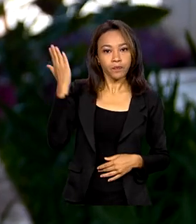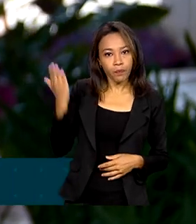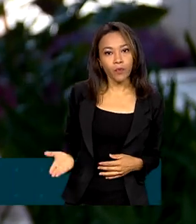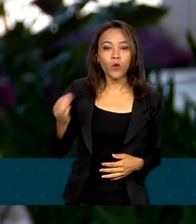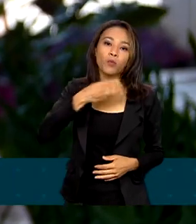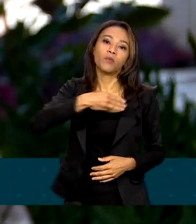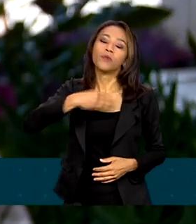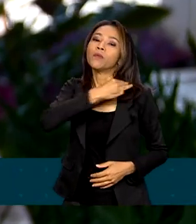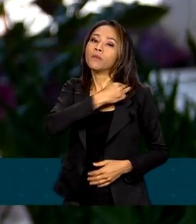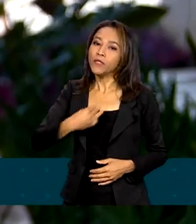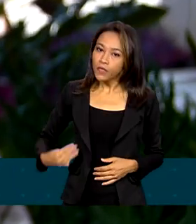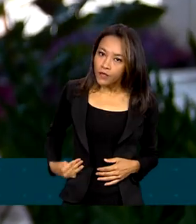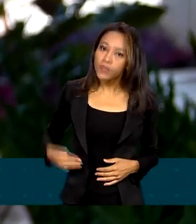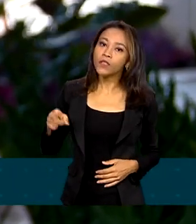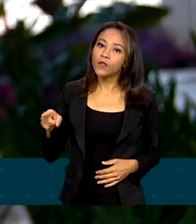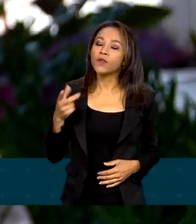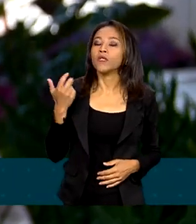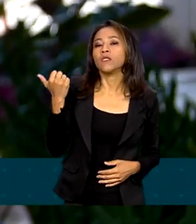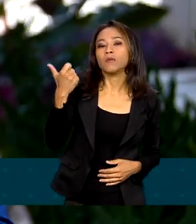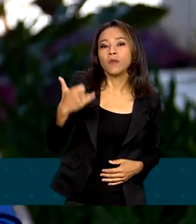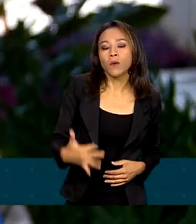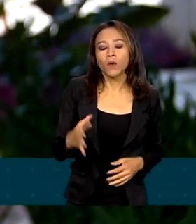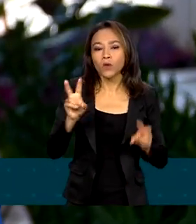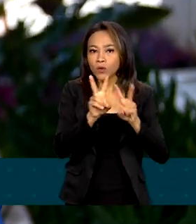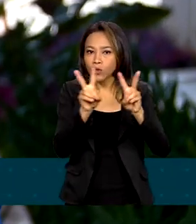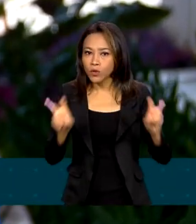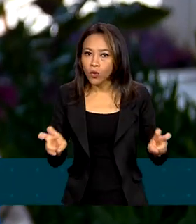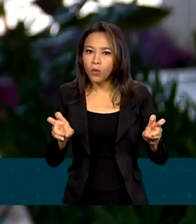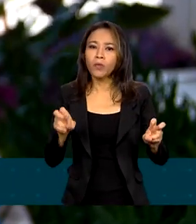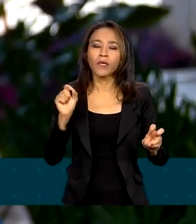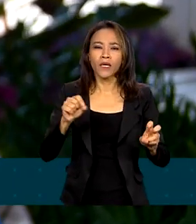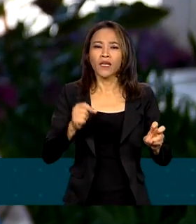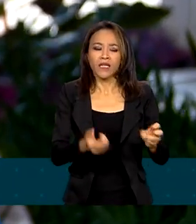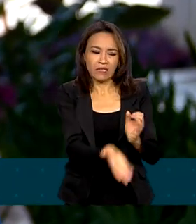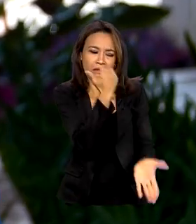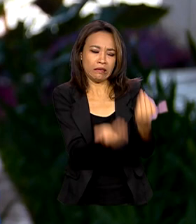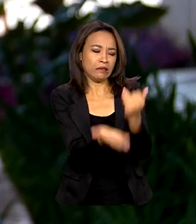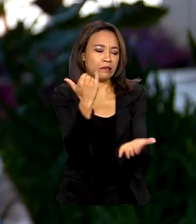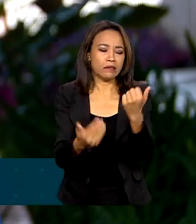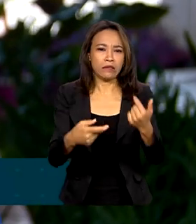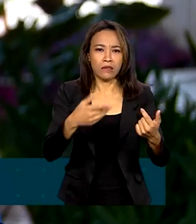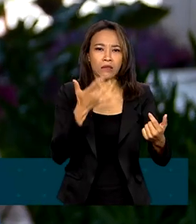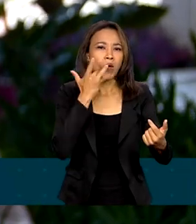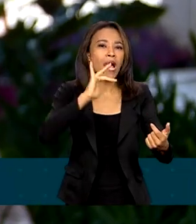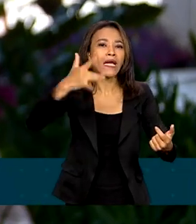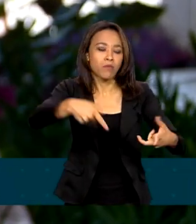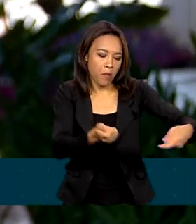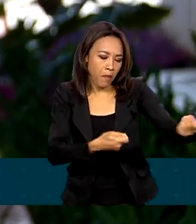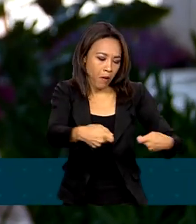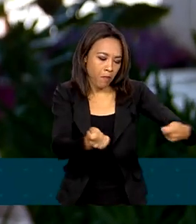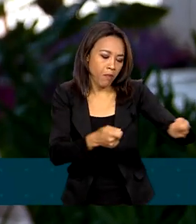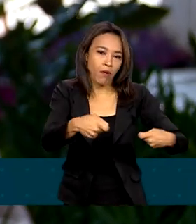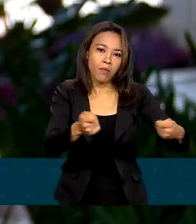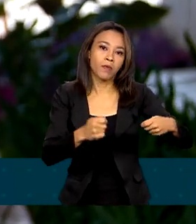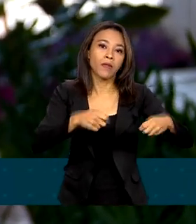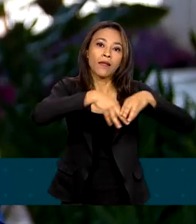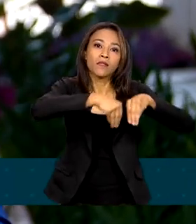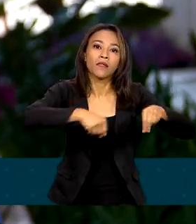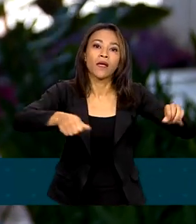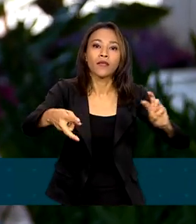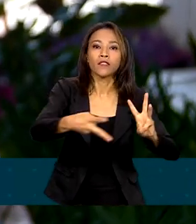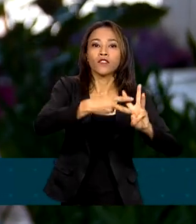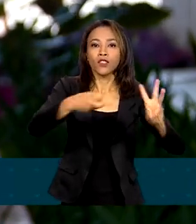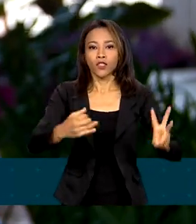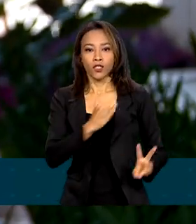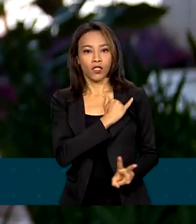também fez um balanço das ações de desocupação de garimpeiros do território Yanomami. Até agora, a Polícia